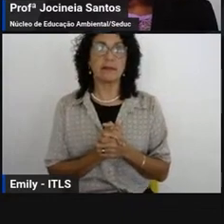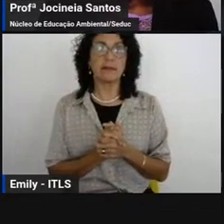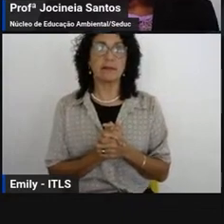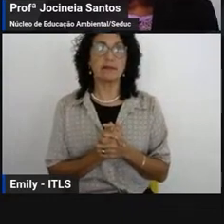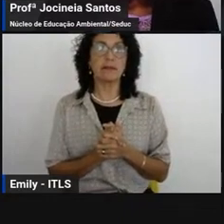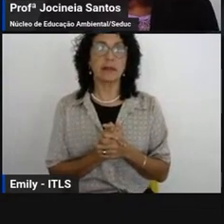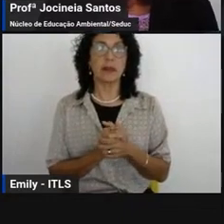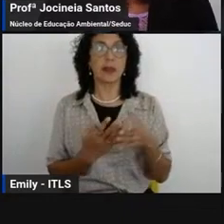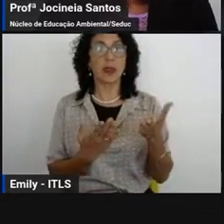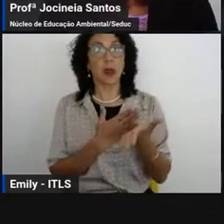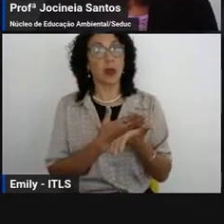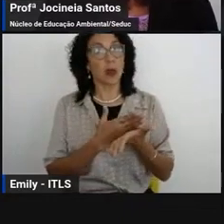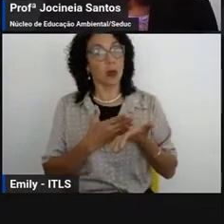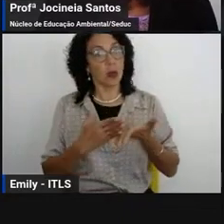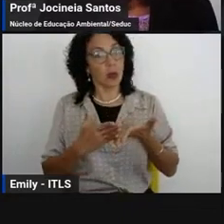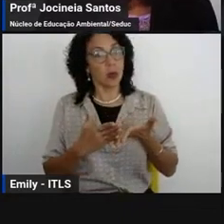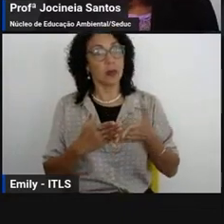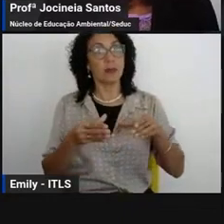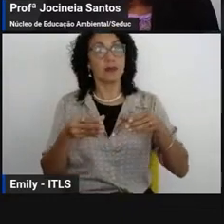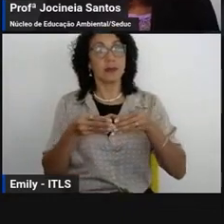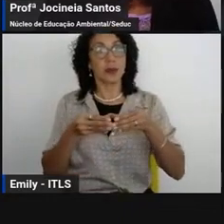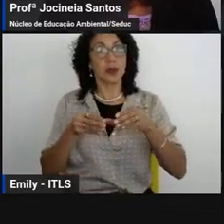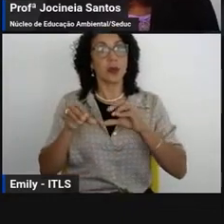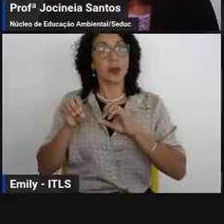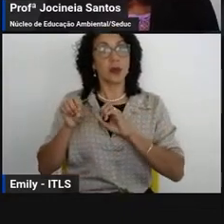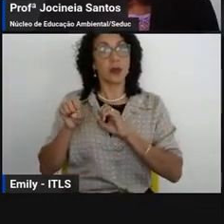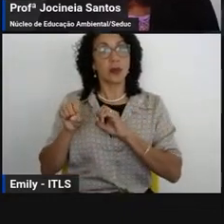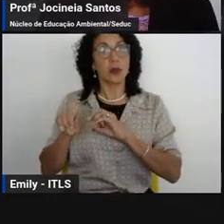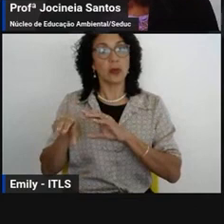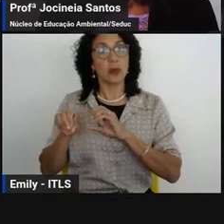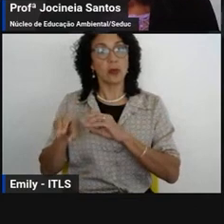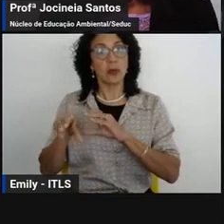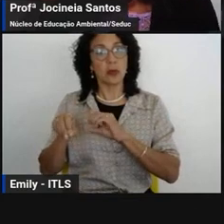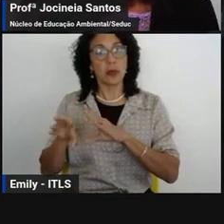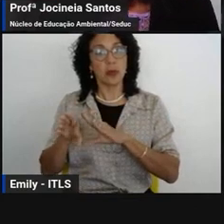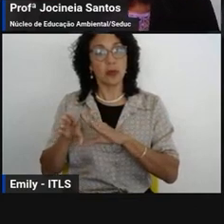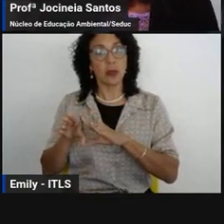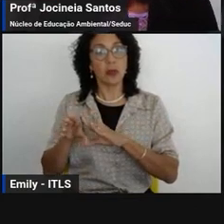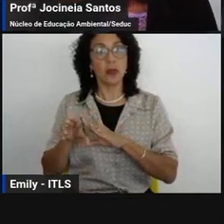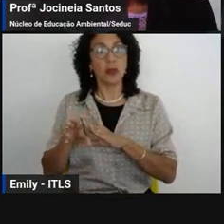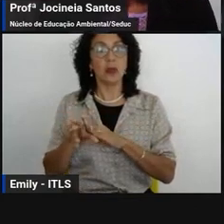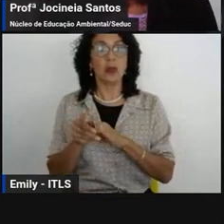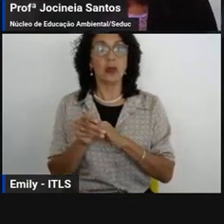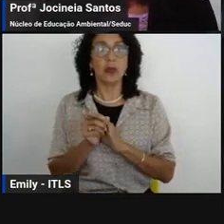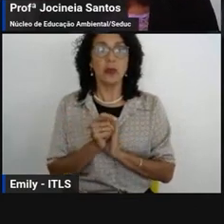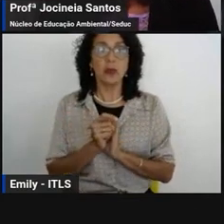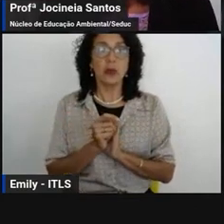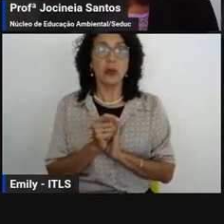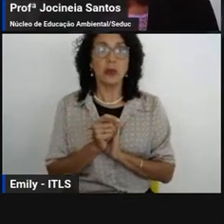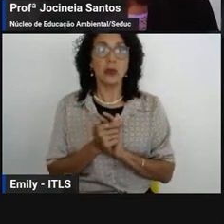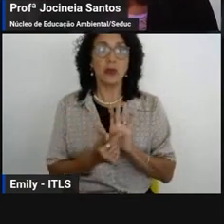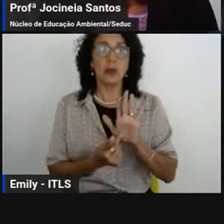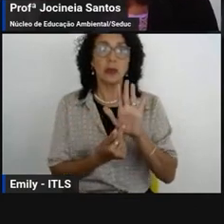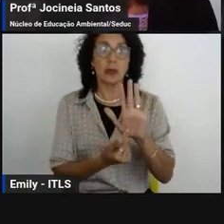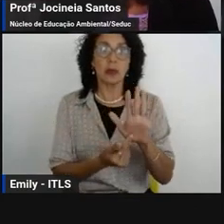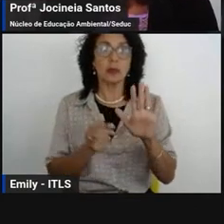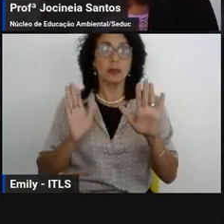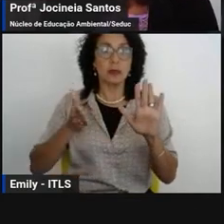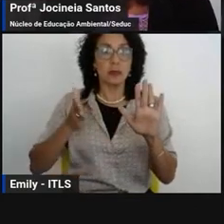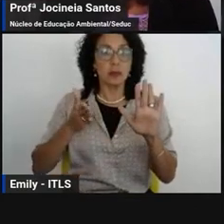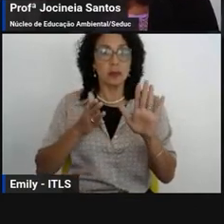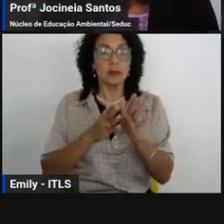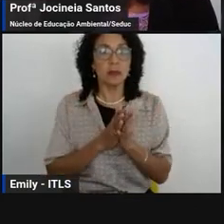do departamento de ensino da equipe de inclusão e diversidade aqui representado pelo núcleo de educação